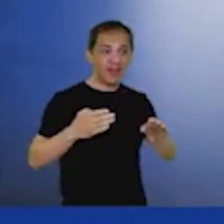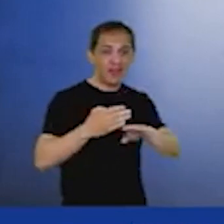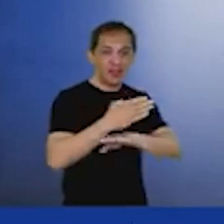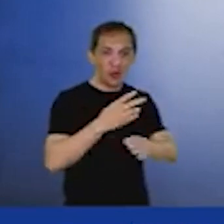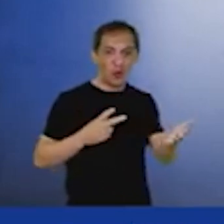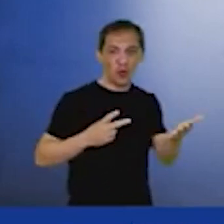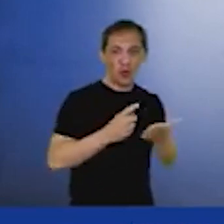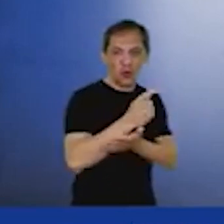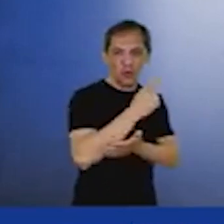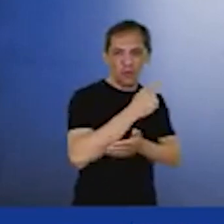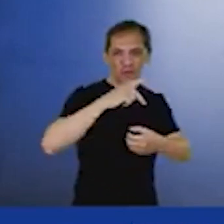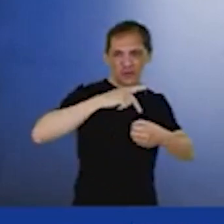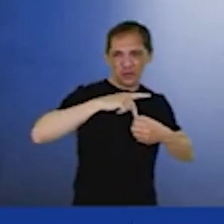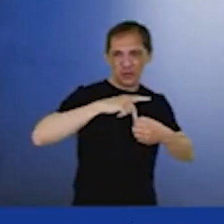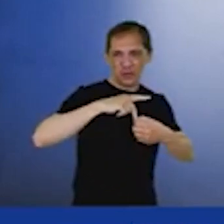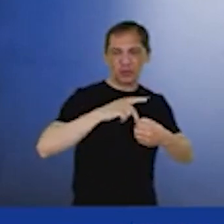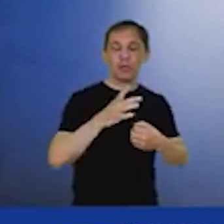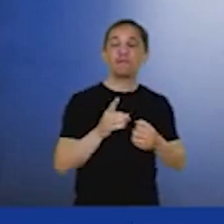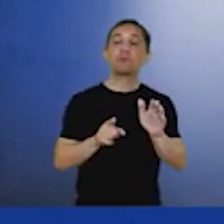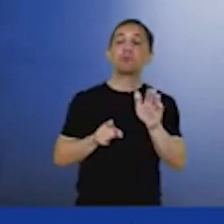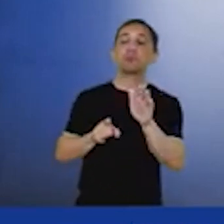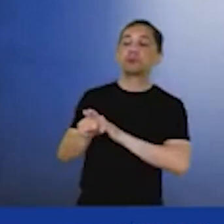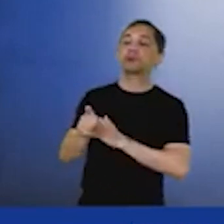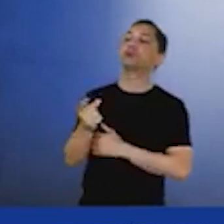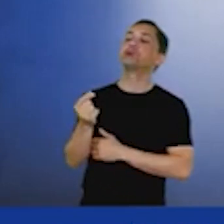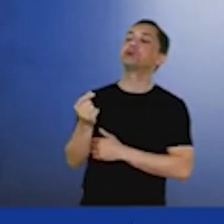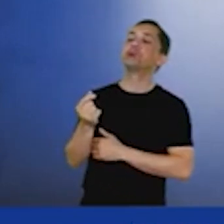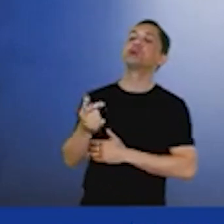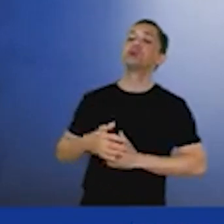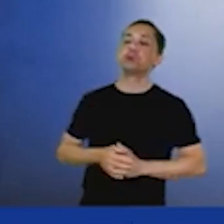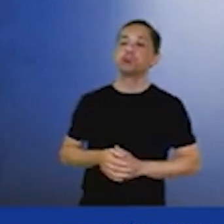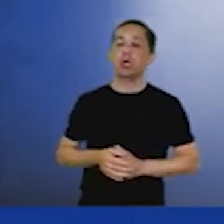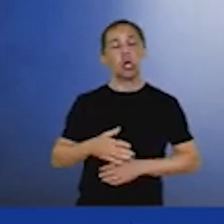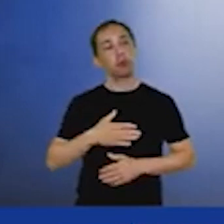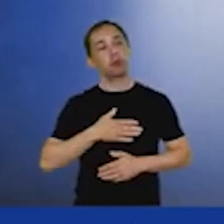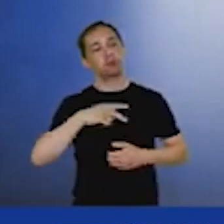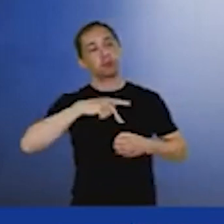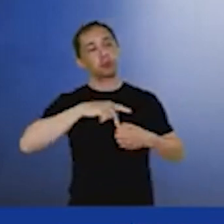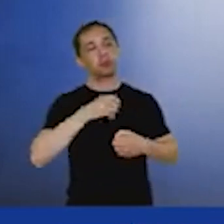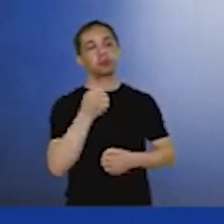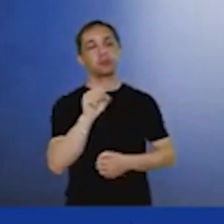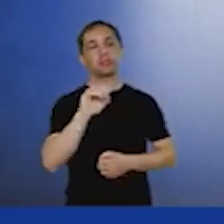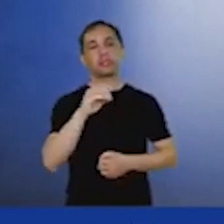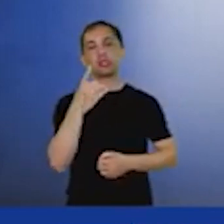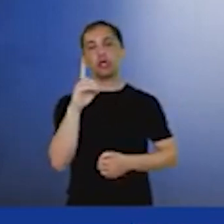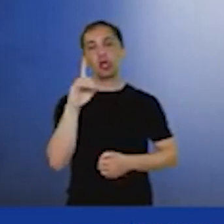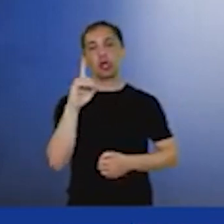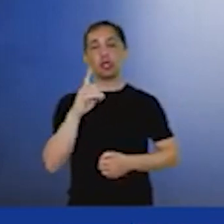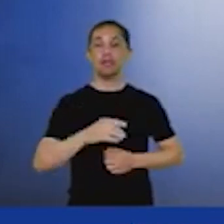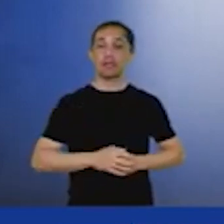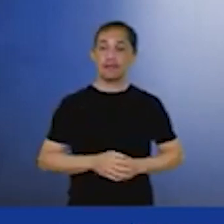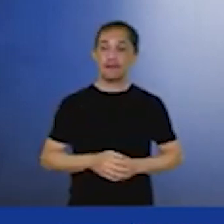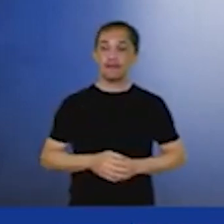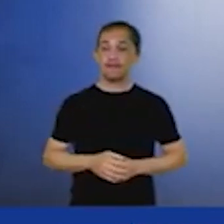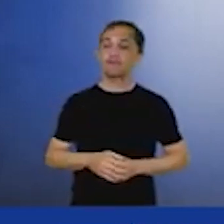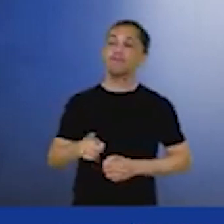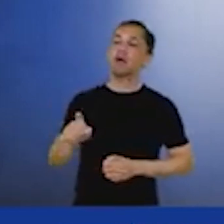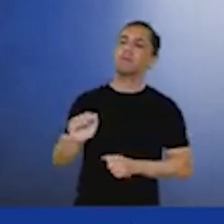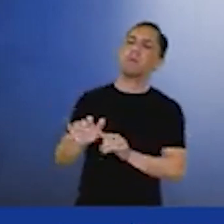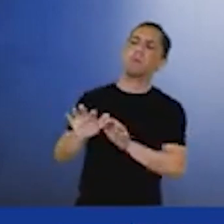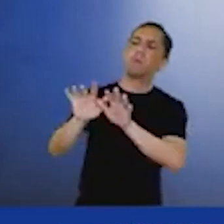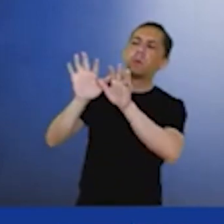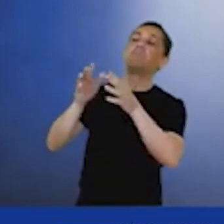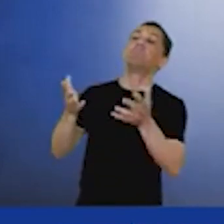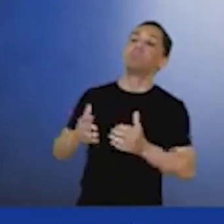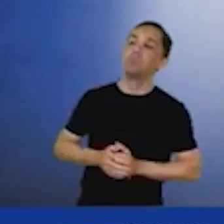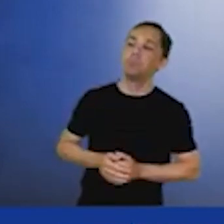analogia, né? Alguém vai perguntar, quanto custa seu petróleo, moço? Ah, meu petróleo custa 80 dólares o barril. Mas quanto seu petróleo emitiu? Ah, meu